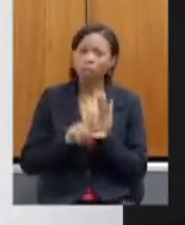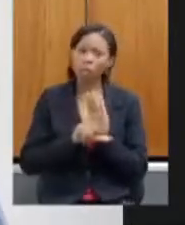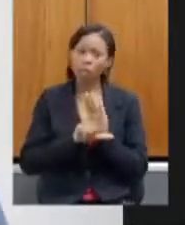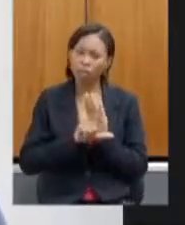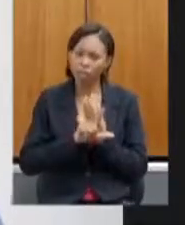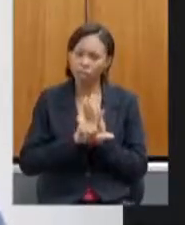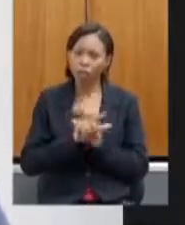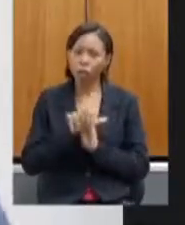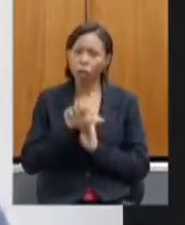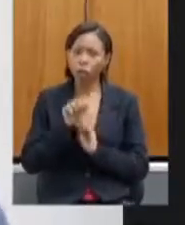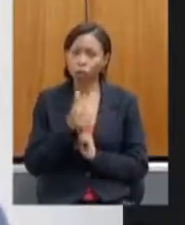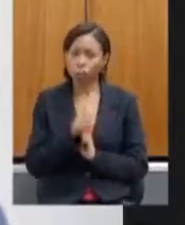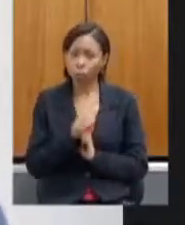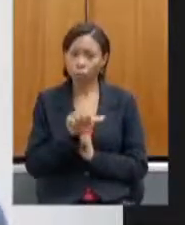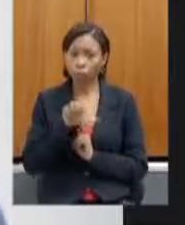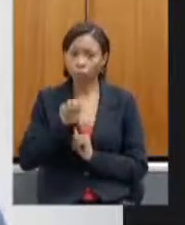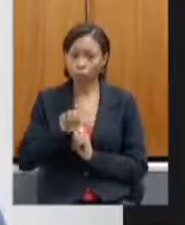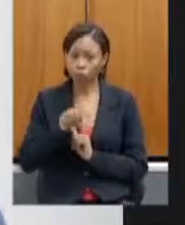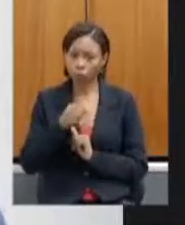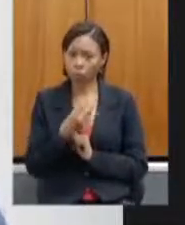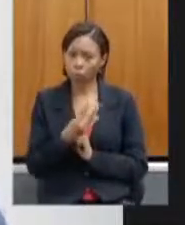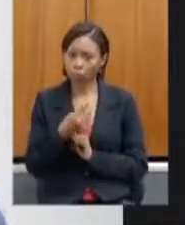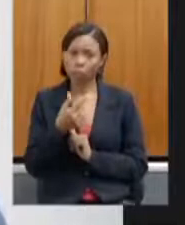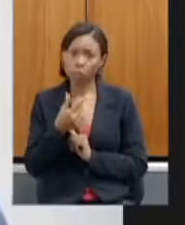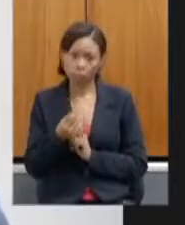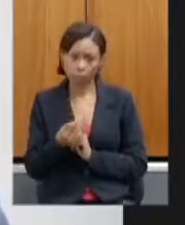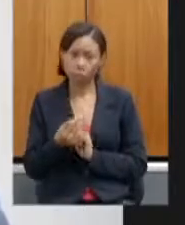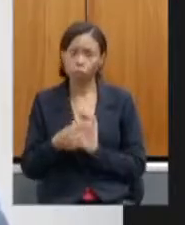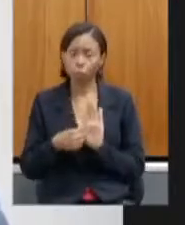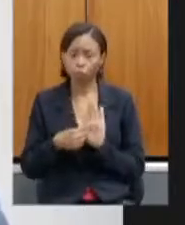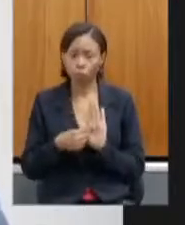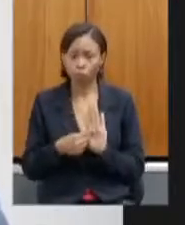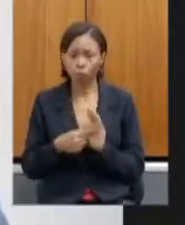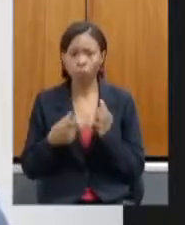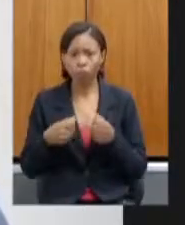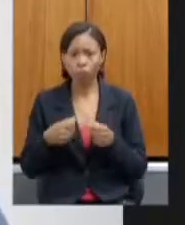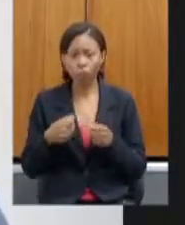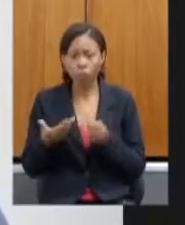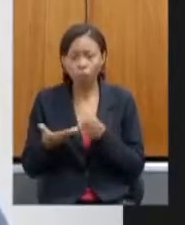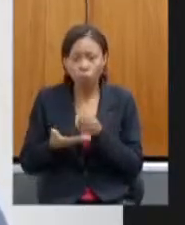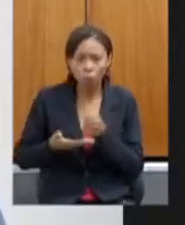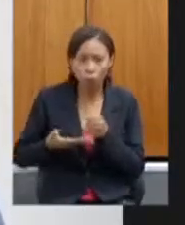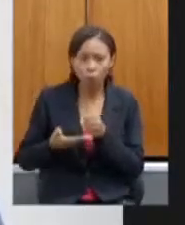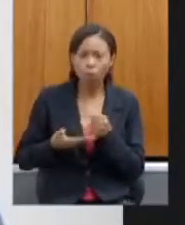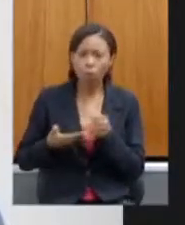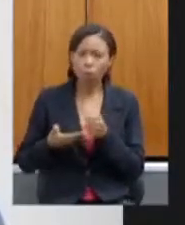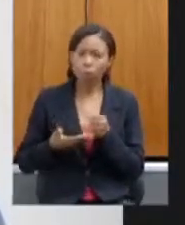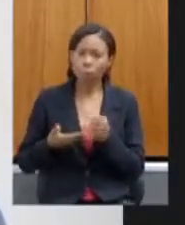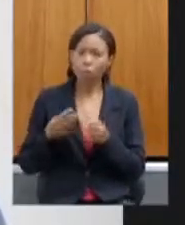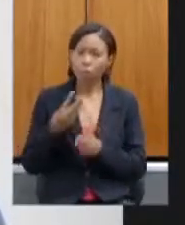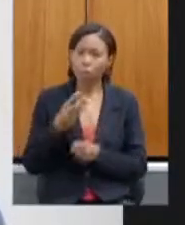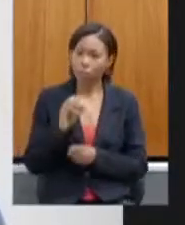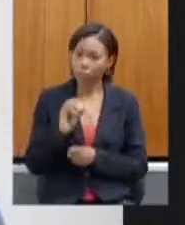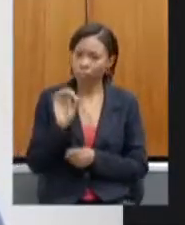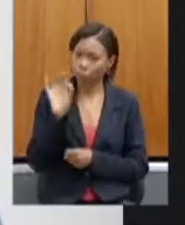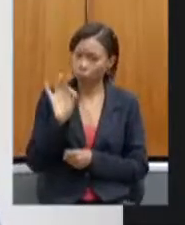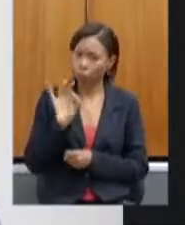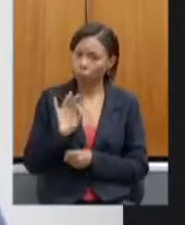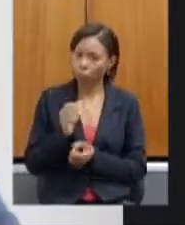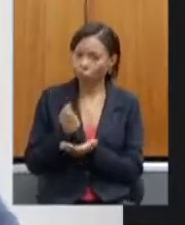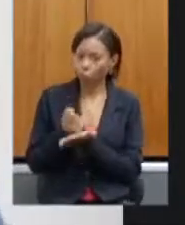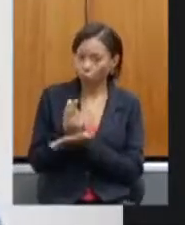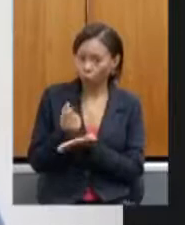que estabelece o mínimo de 30% de aquisição de produtos oriundos da